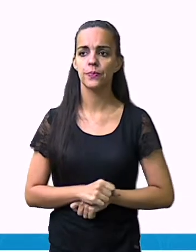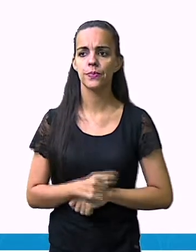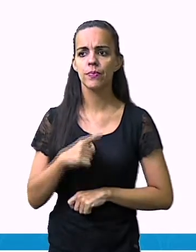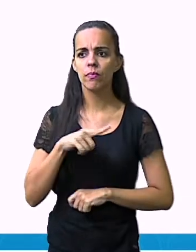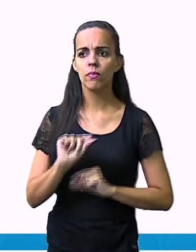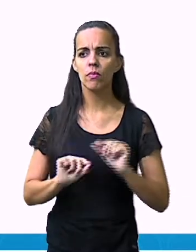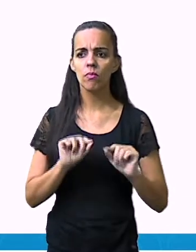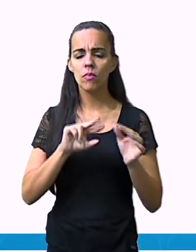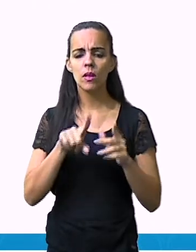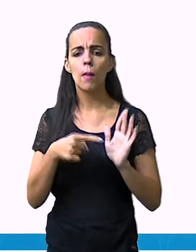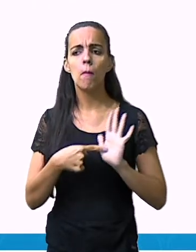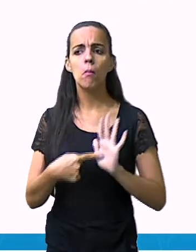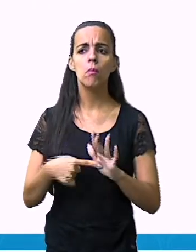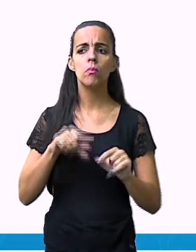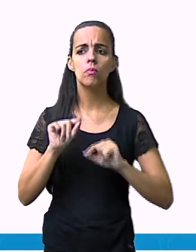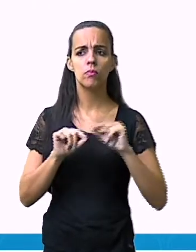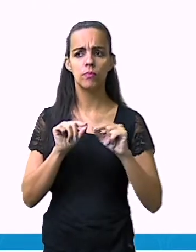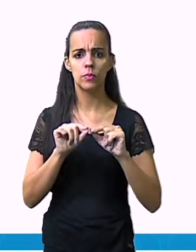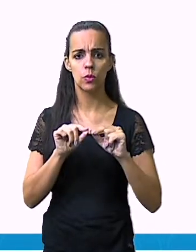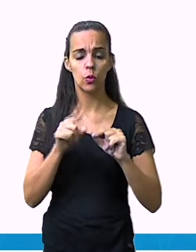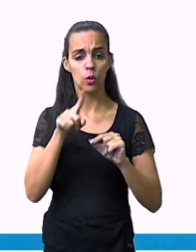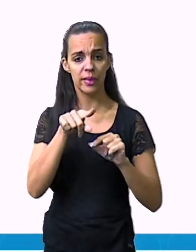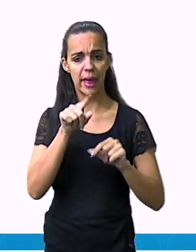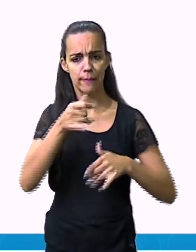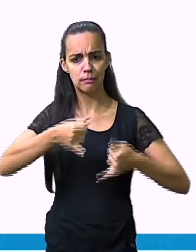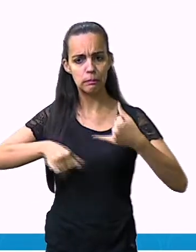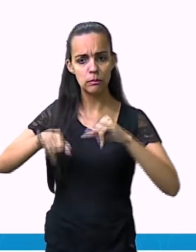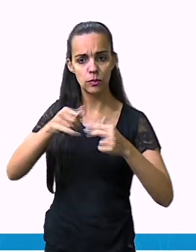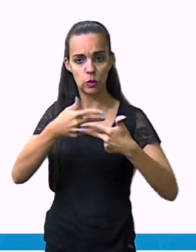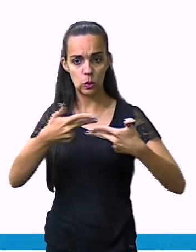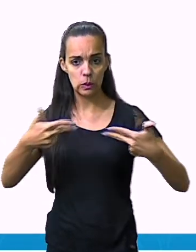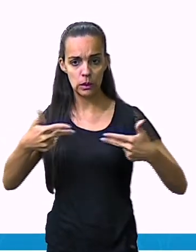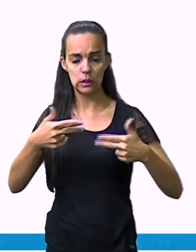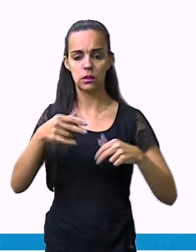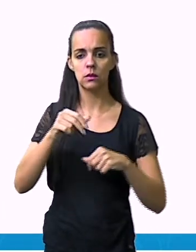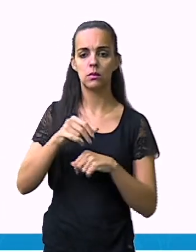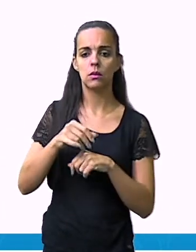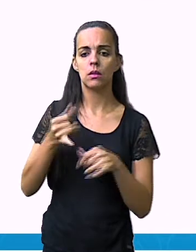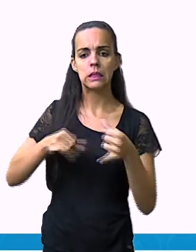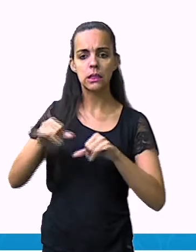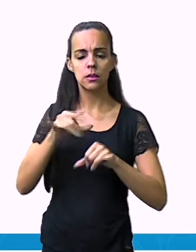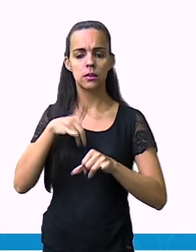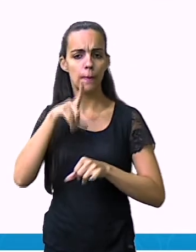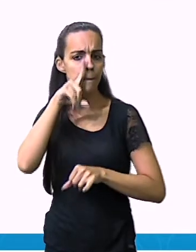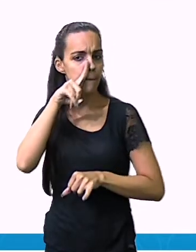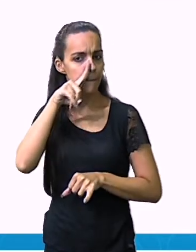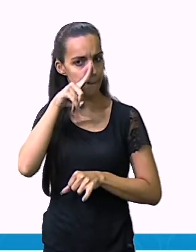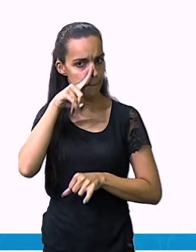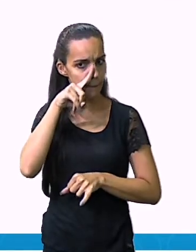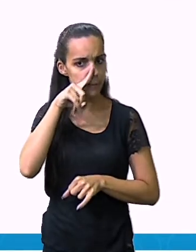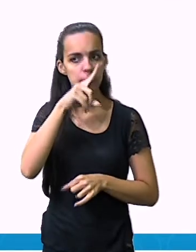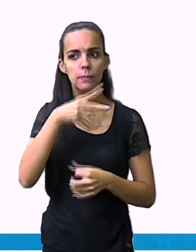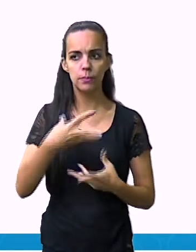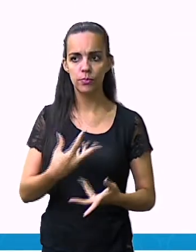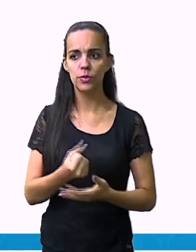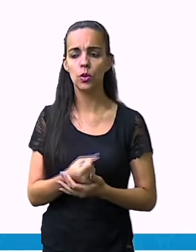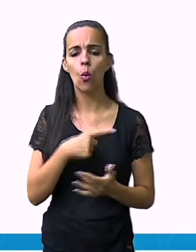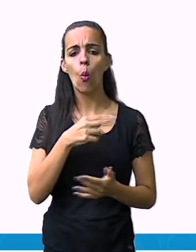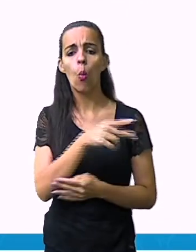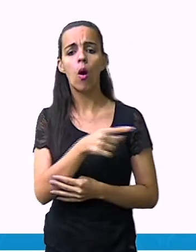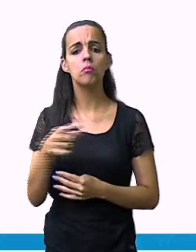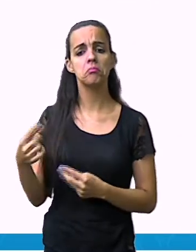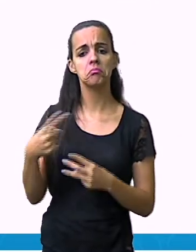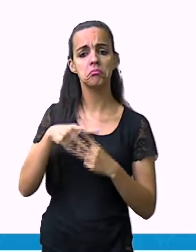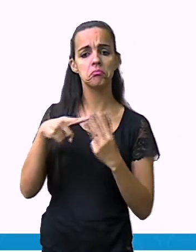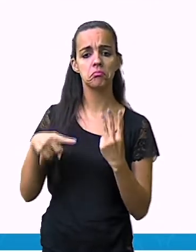indicando ali, que é um produto químico, tá? Qual aqui dessas imagens que nós temos que seria um